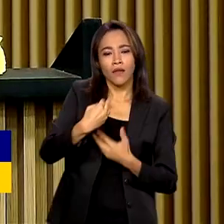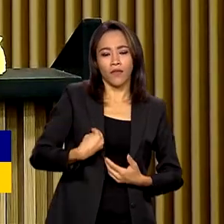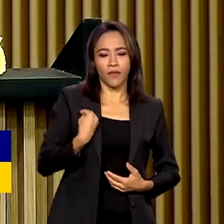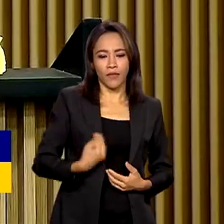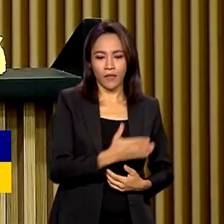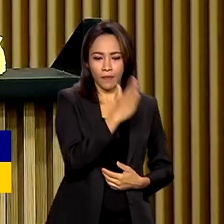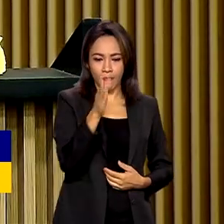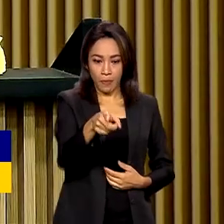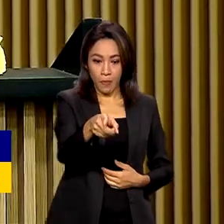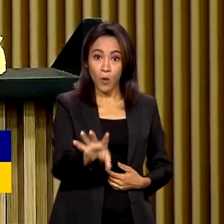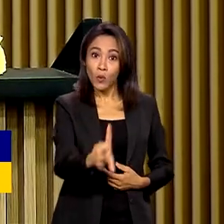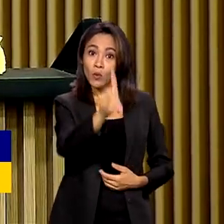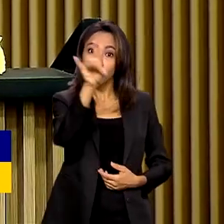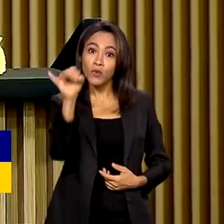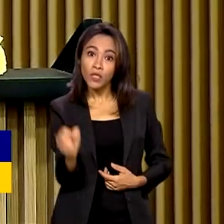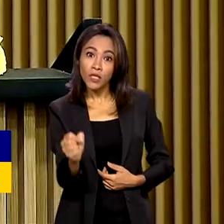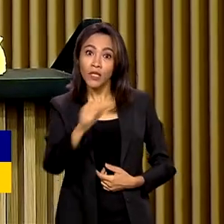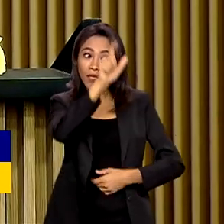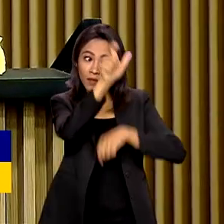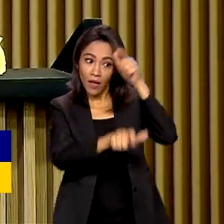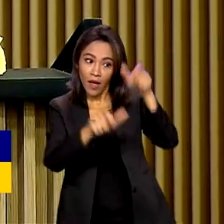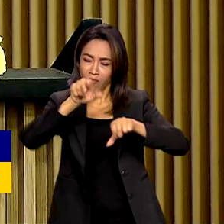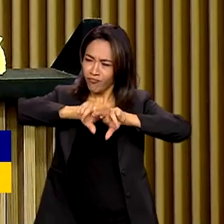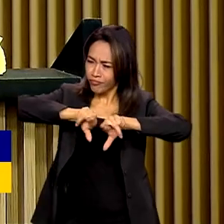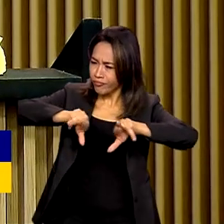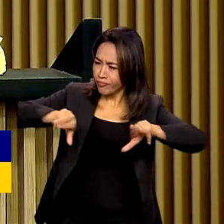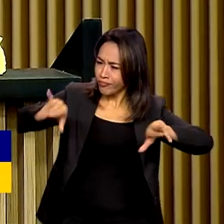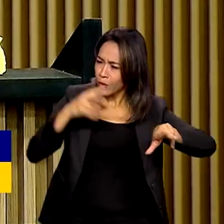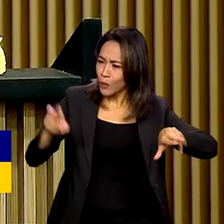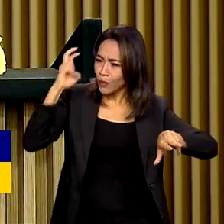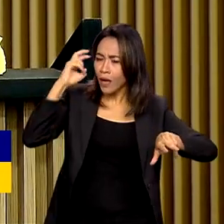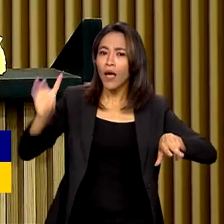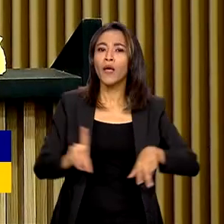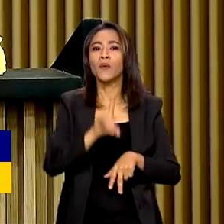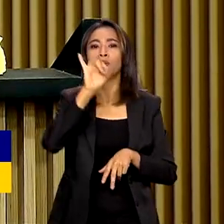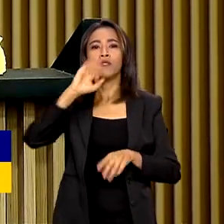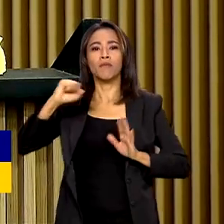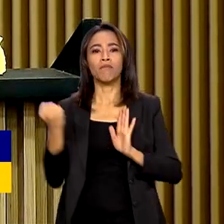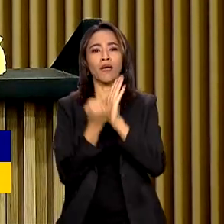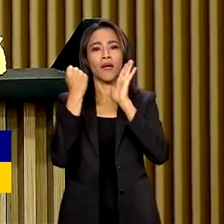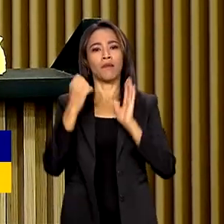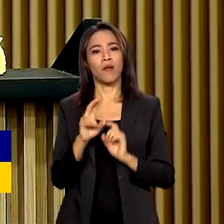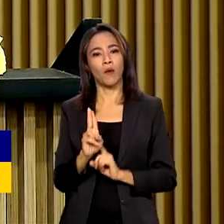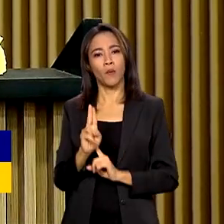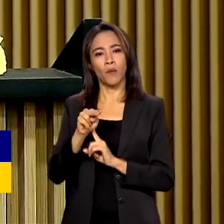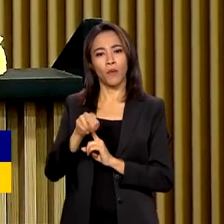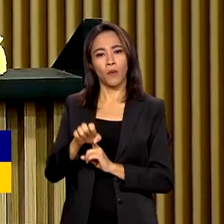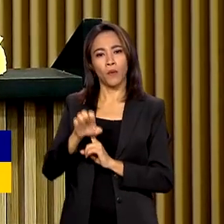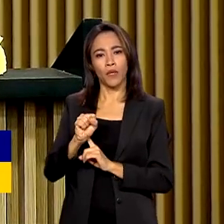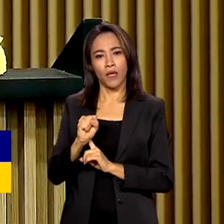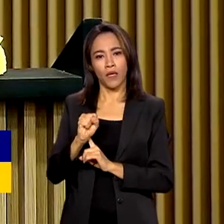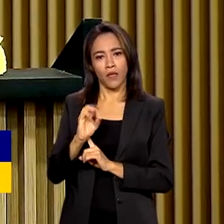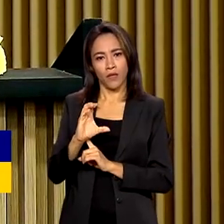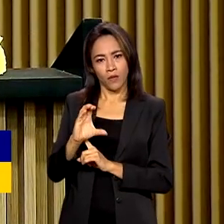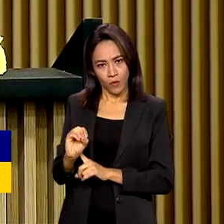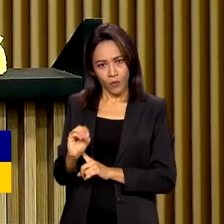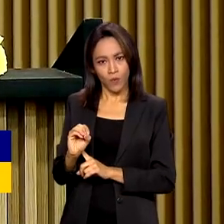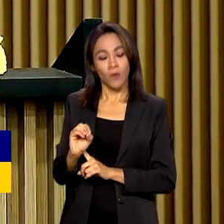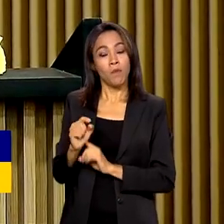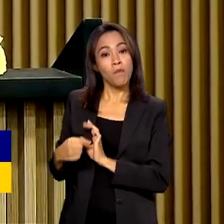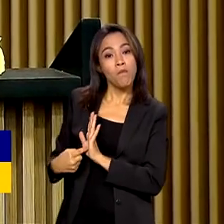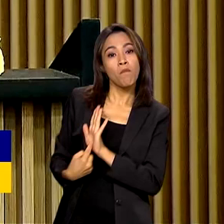Diversidade Cultural, que é um dia instituído pela Unesco, ele nos aponta